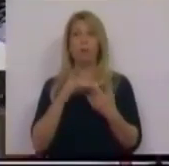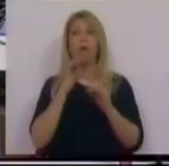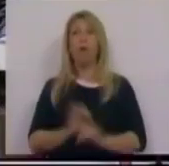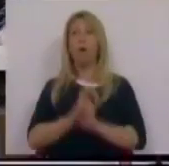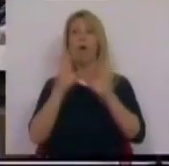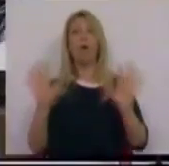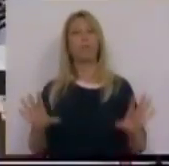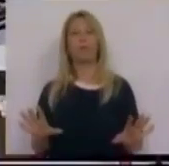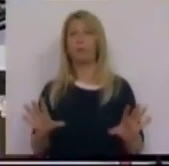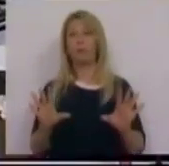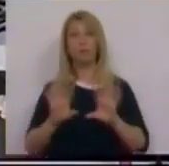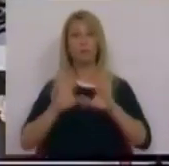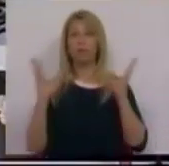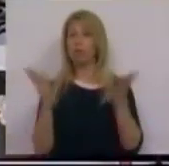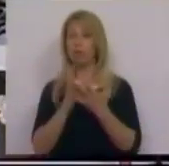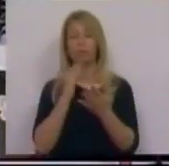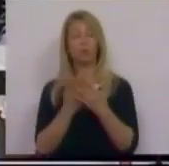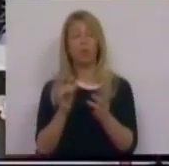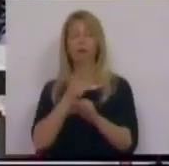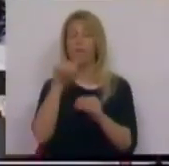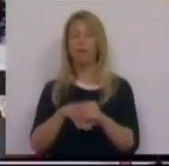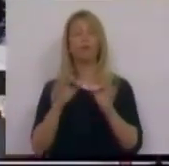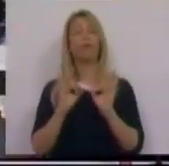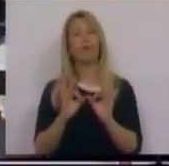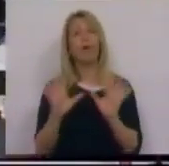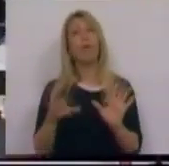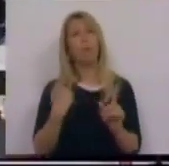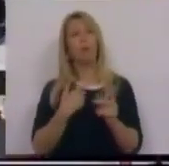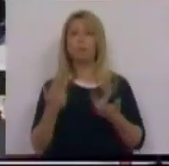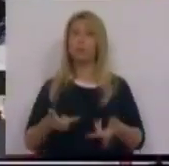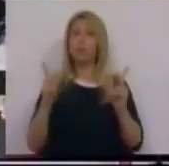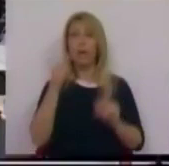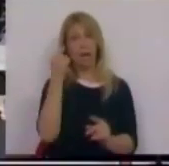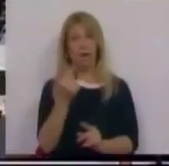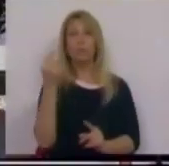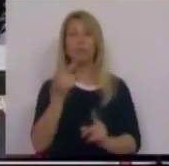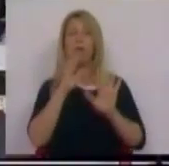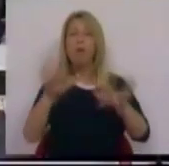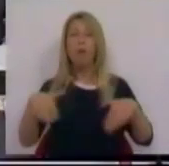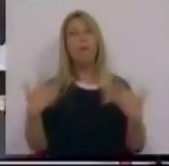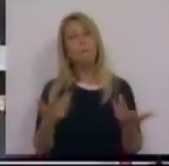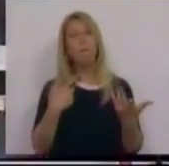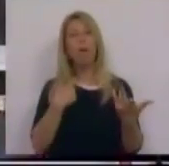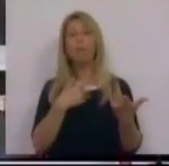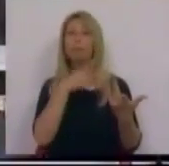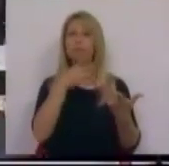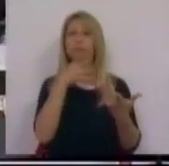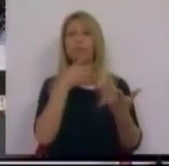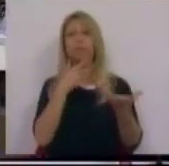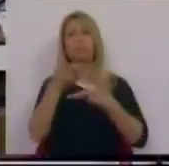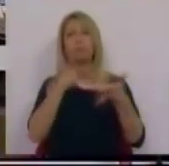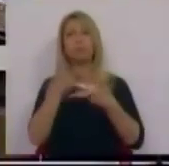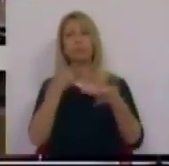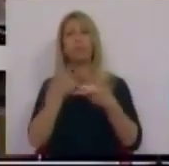ele não mereceria na generalidade um voto favorável, mas temos disponibilidade para na especialidade podermos esgrimir argumentos. É certo que